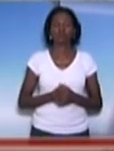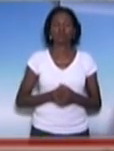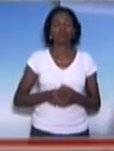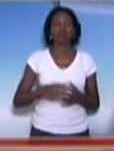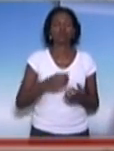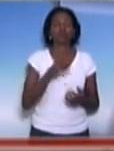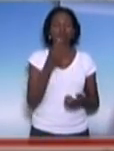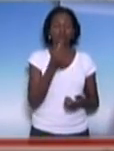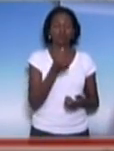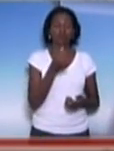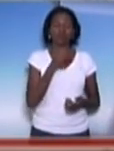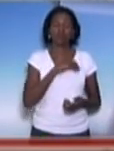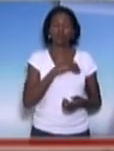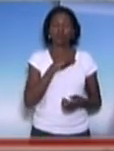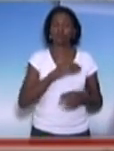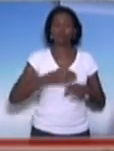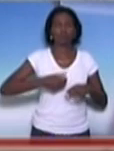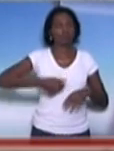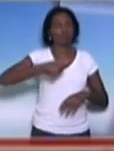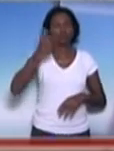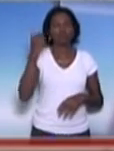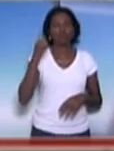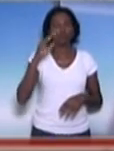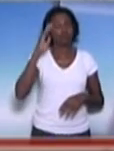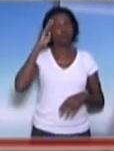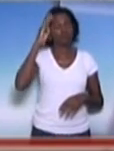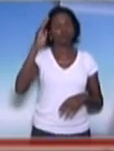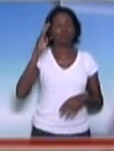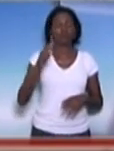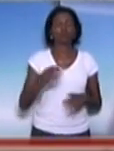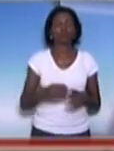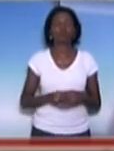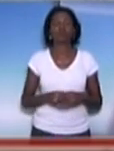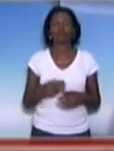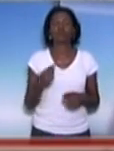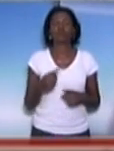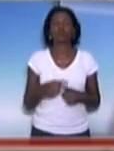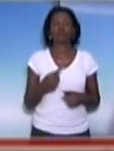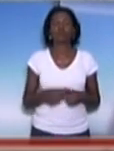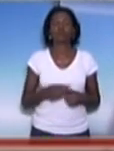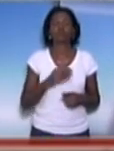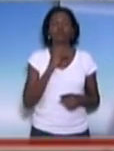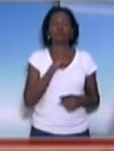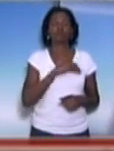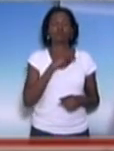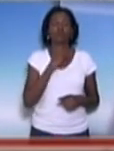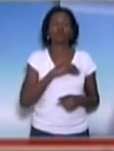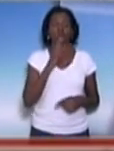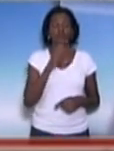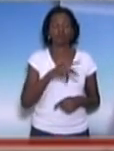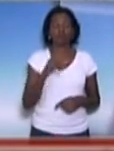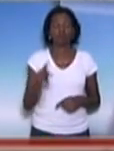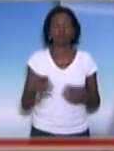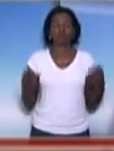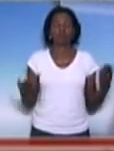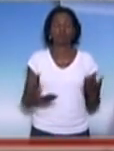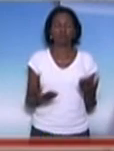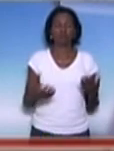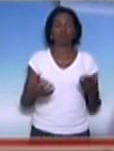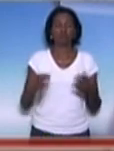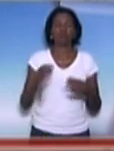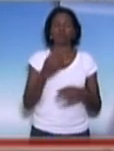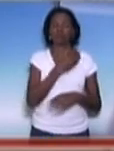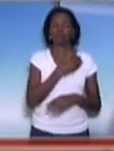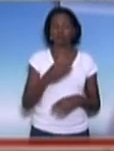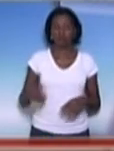pela melhoria salarial, logicamente, que essa é uma bandeira fundamental, porque o salário de um professor hoje da Rede